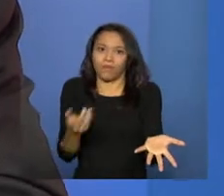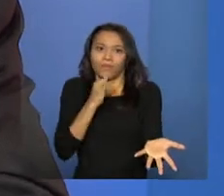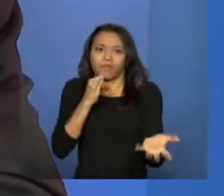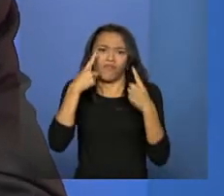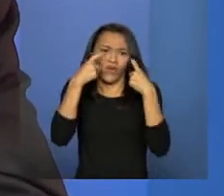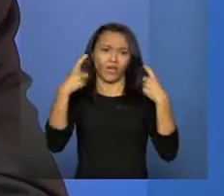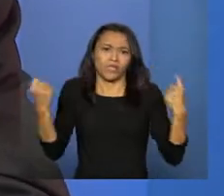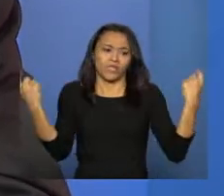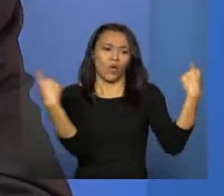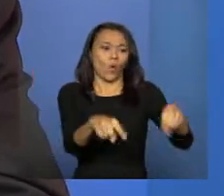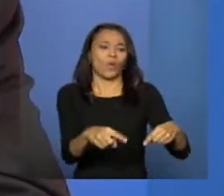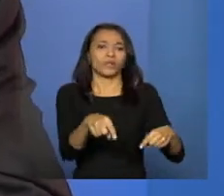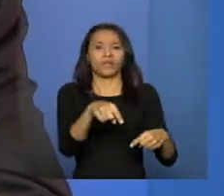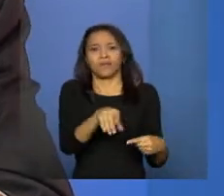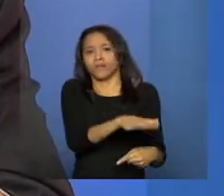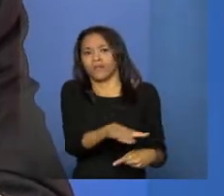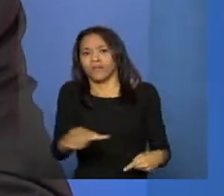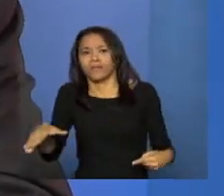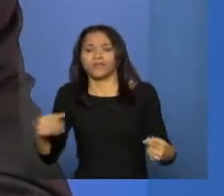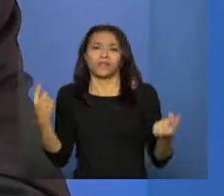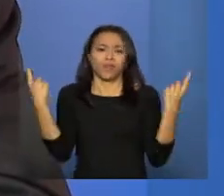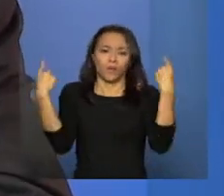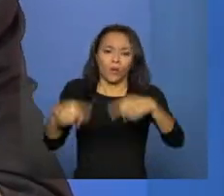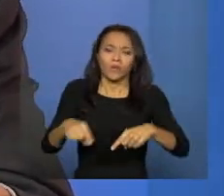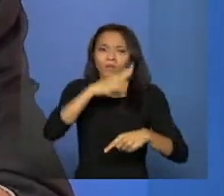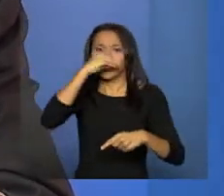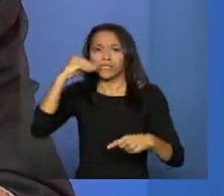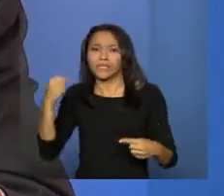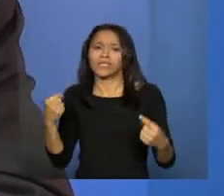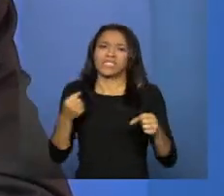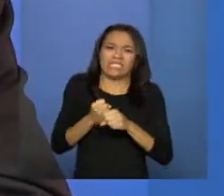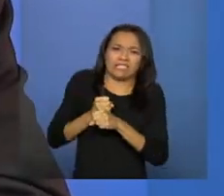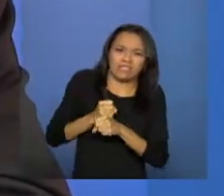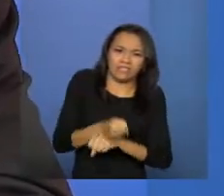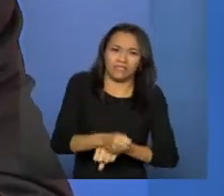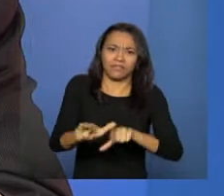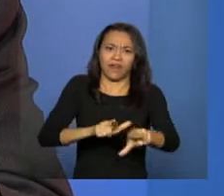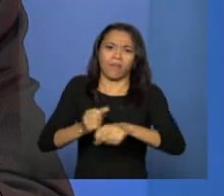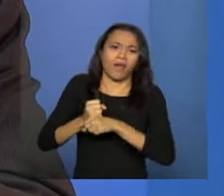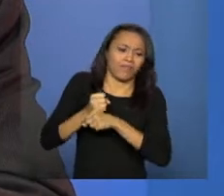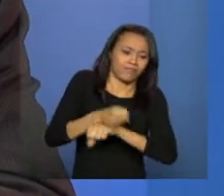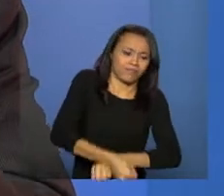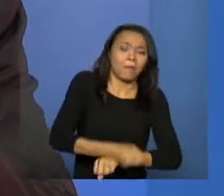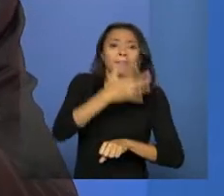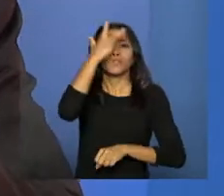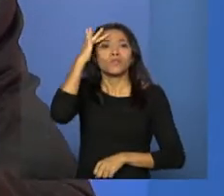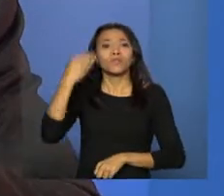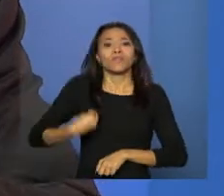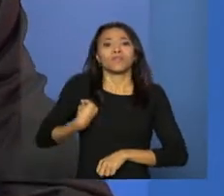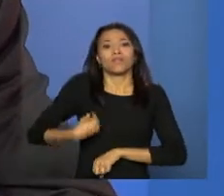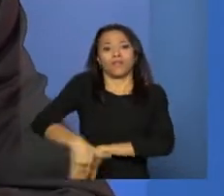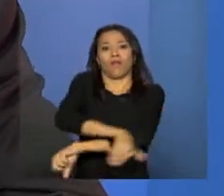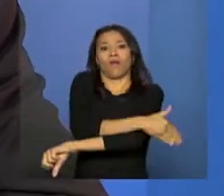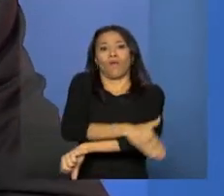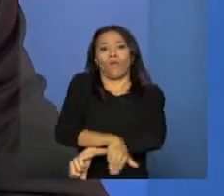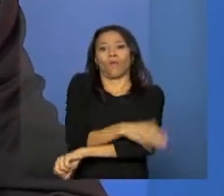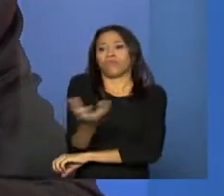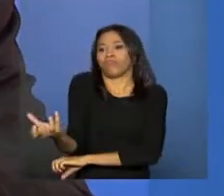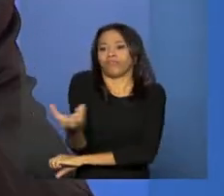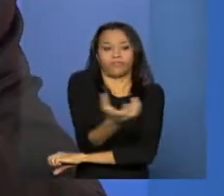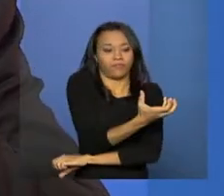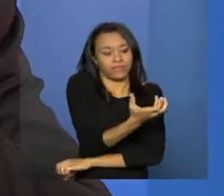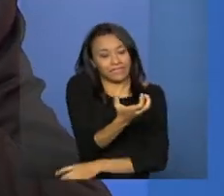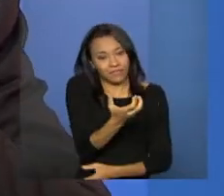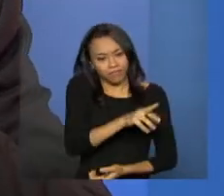contra a mulher, exploração sexual de crianças e adolescentes, trabalho infantil, população em situação de rua, são situações que requerem